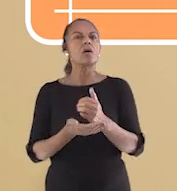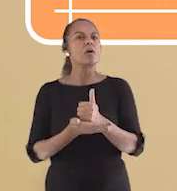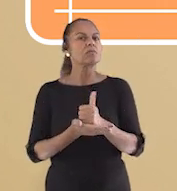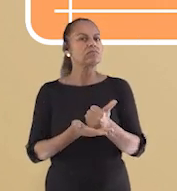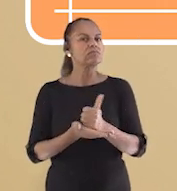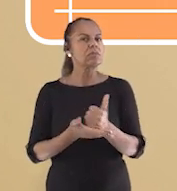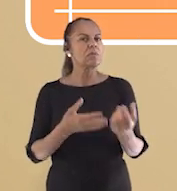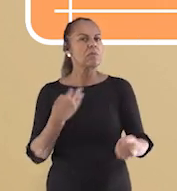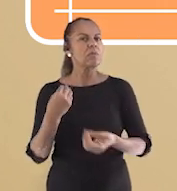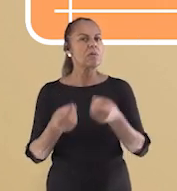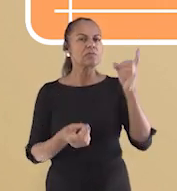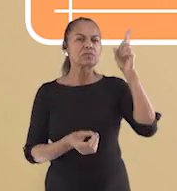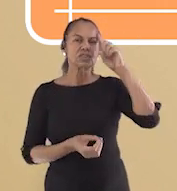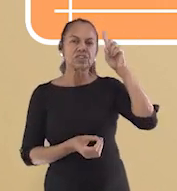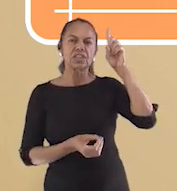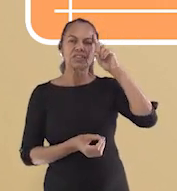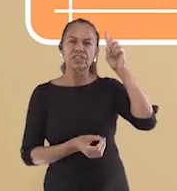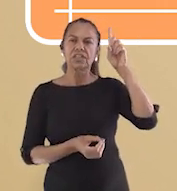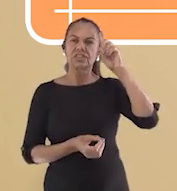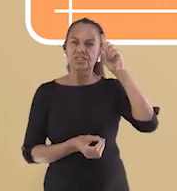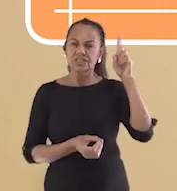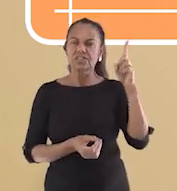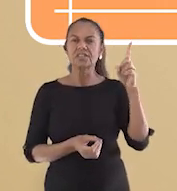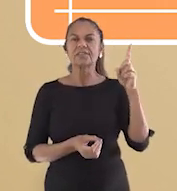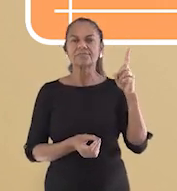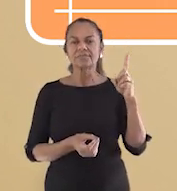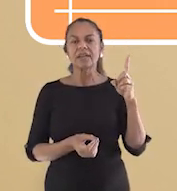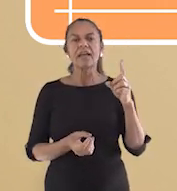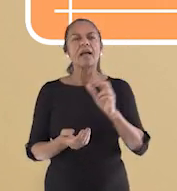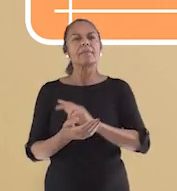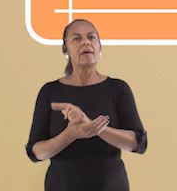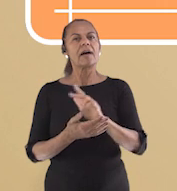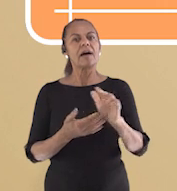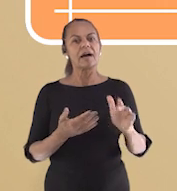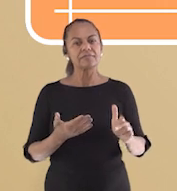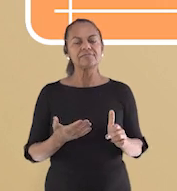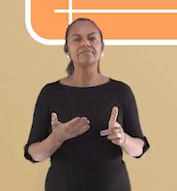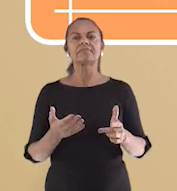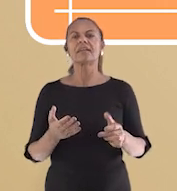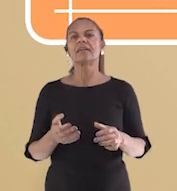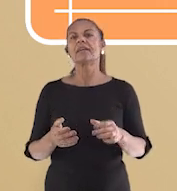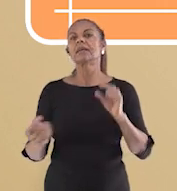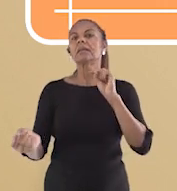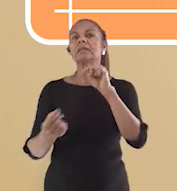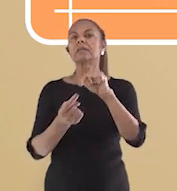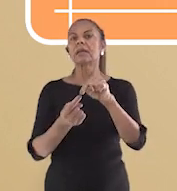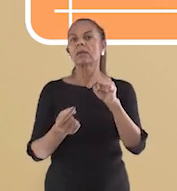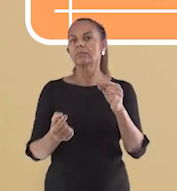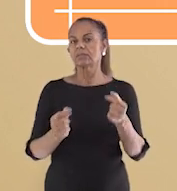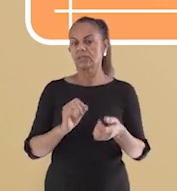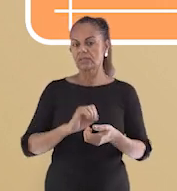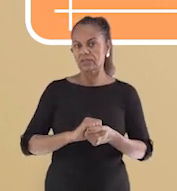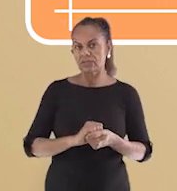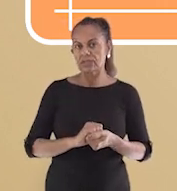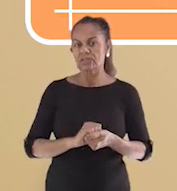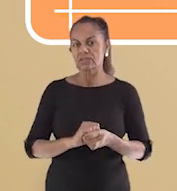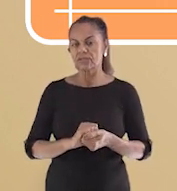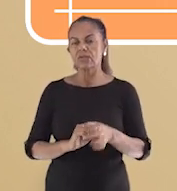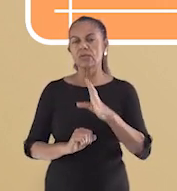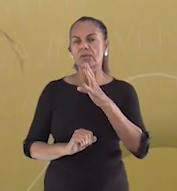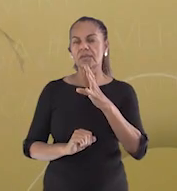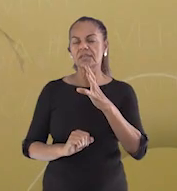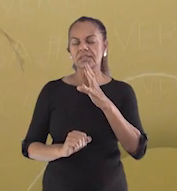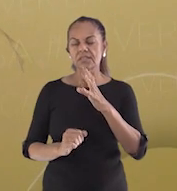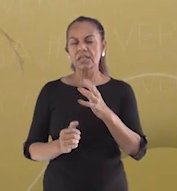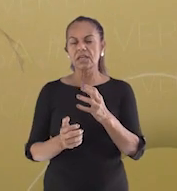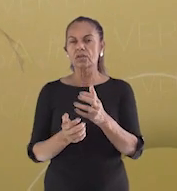por meio do acesso a diferentes fontes, incluindo orais. Tem como objetivo conhecer a evolução dos jogos eletrônicos.